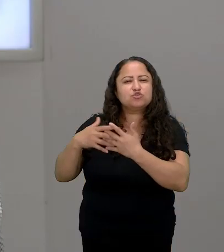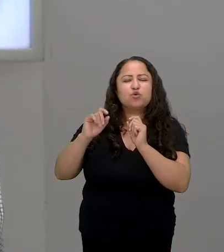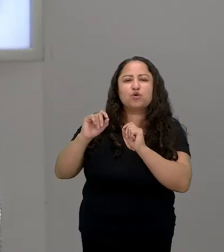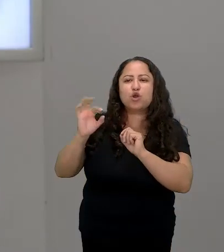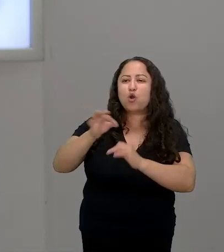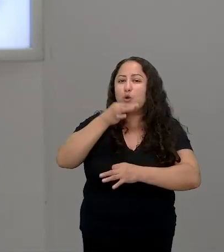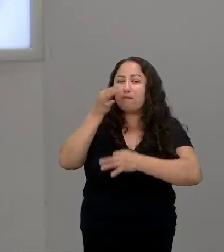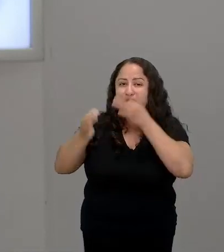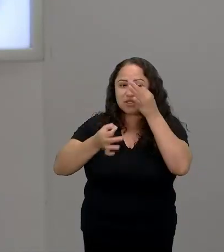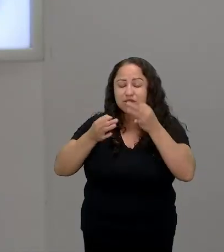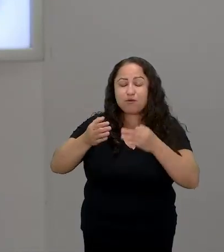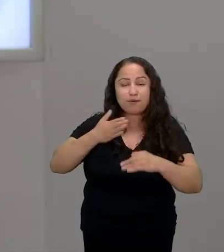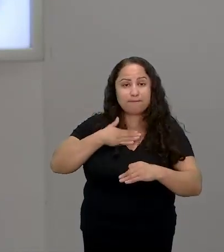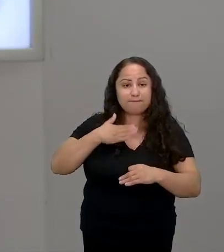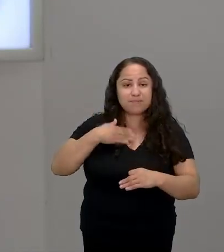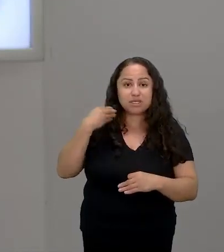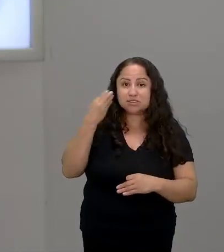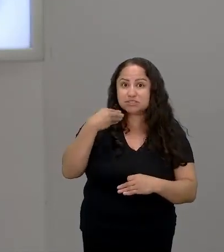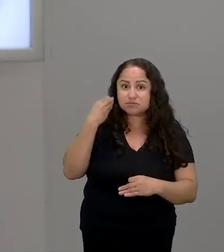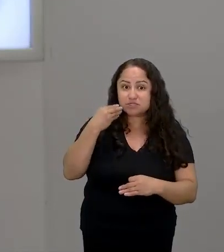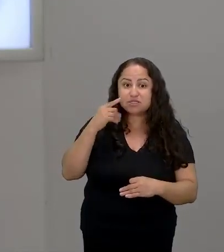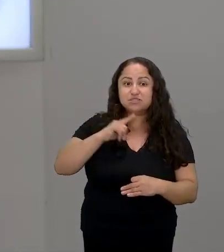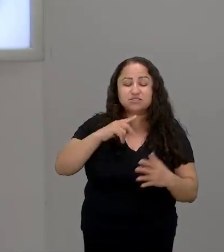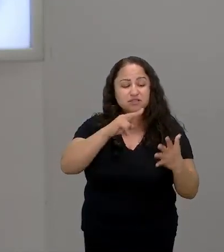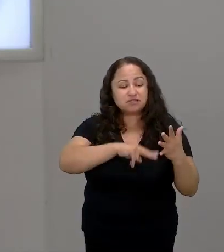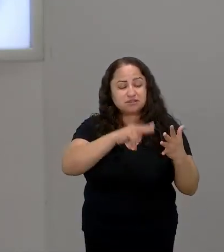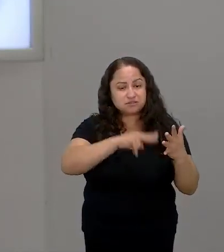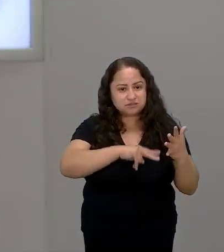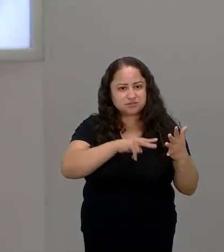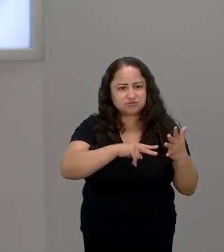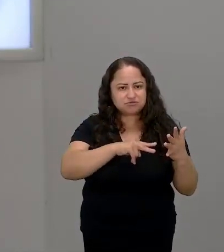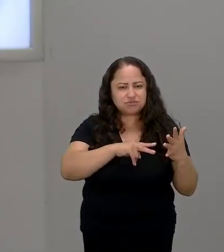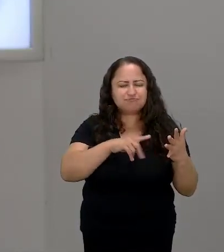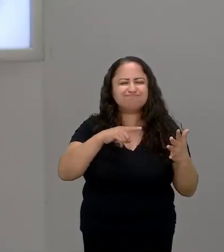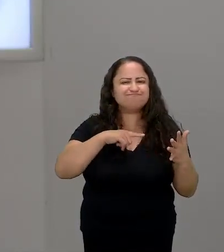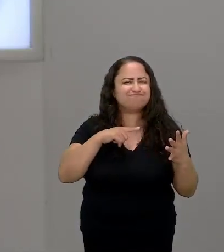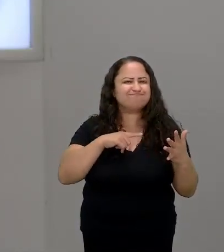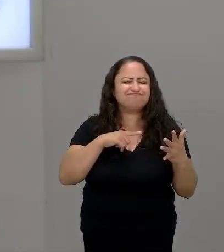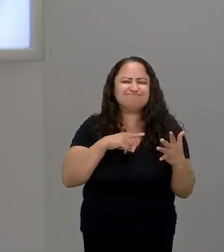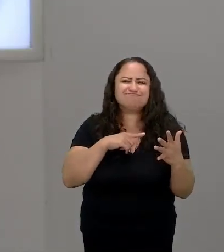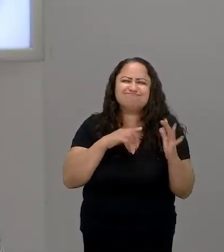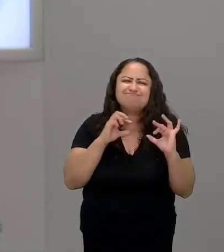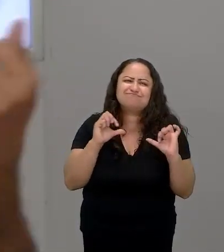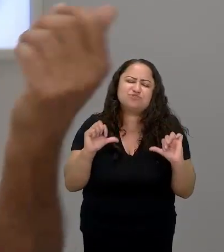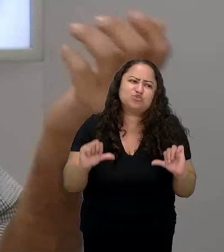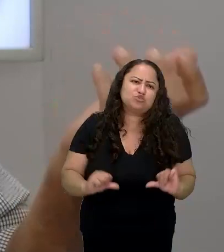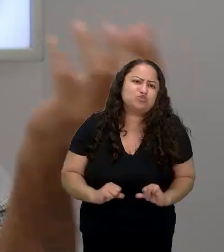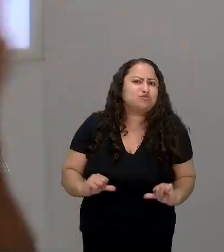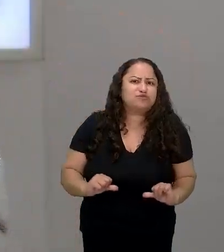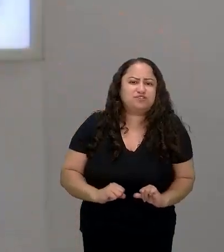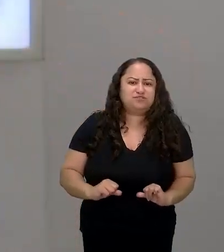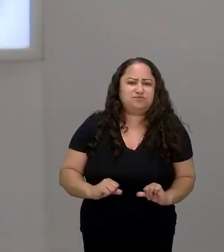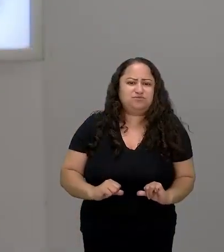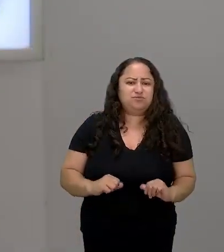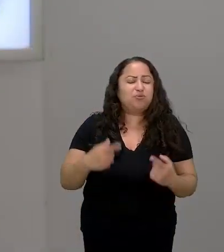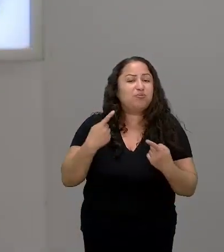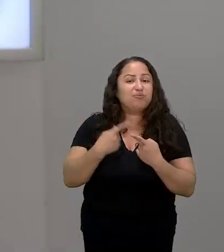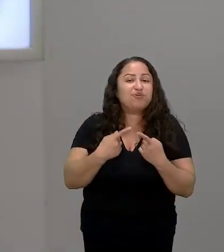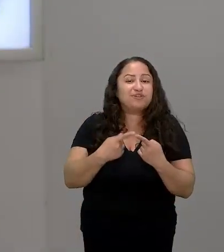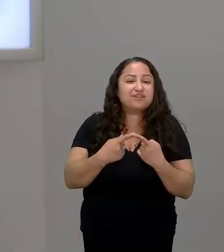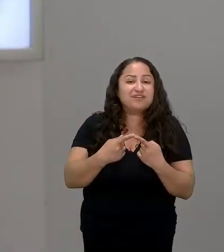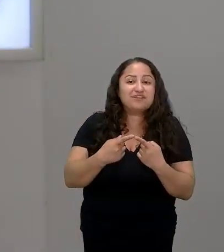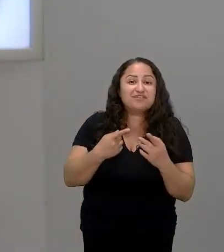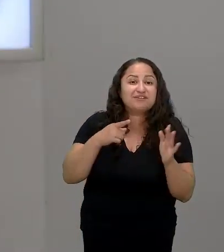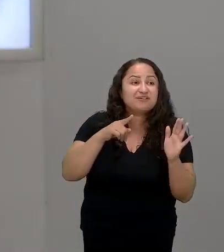um pouco da minha experiência na leitura do Eu Tituba que pra mim foi extremamente doloroso principalmente por essas questões que